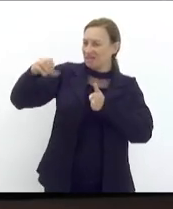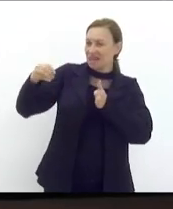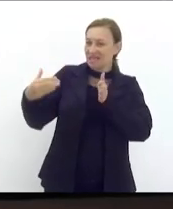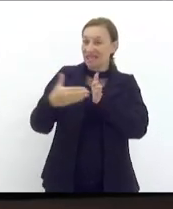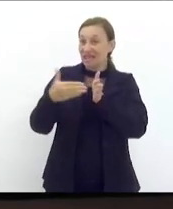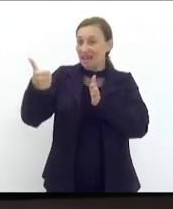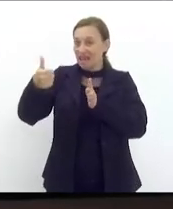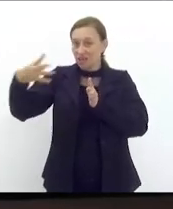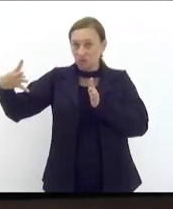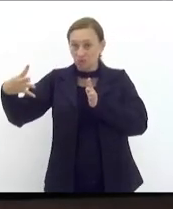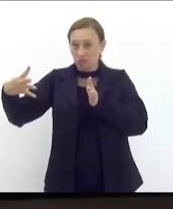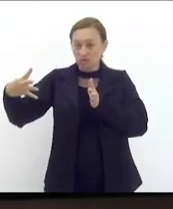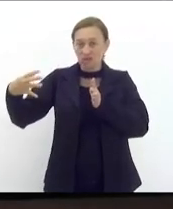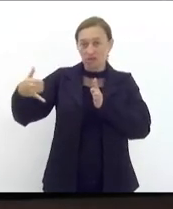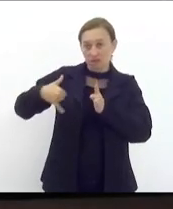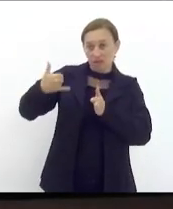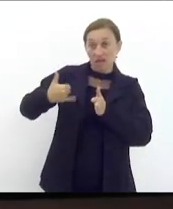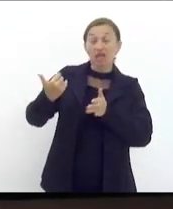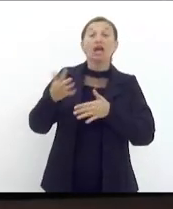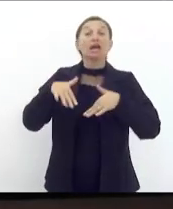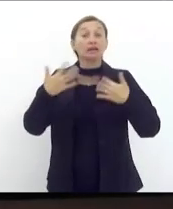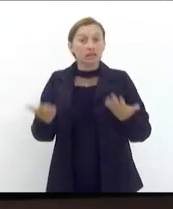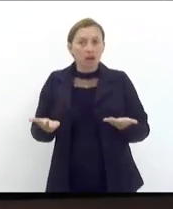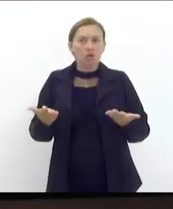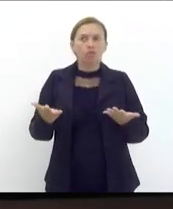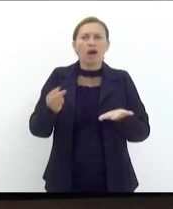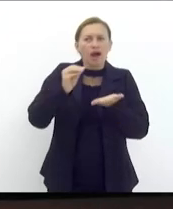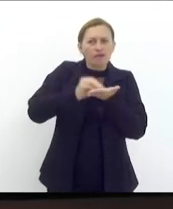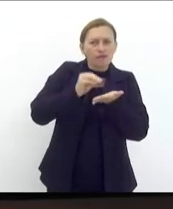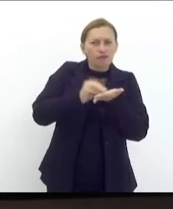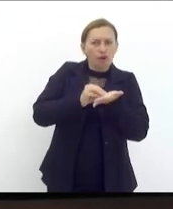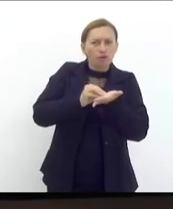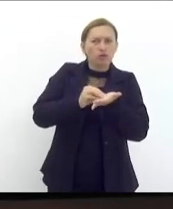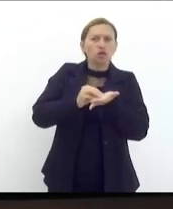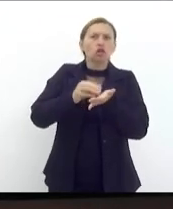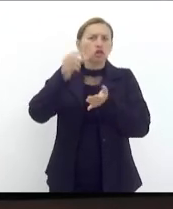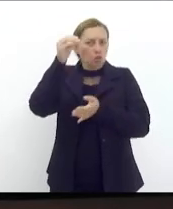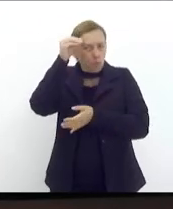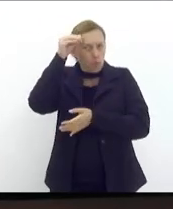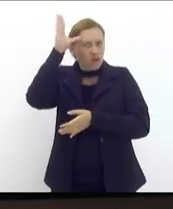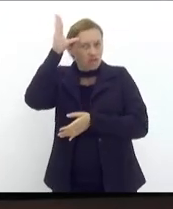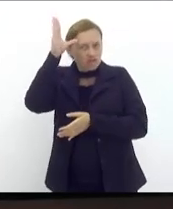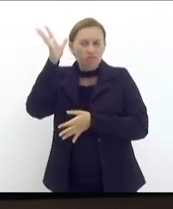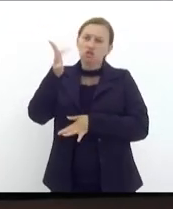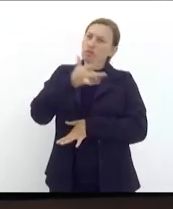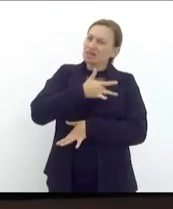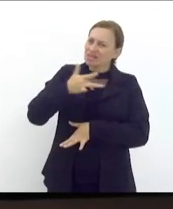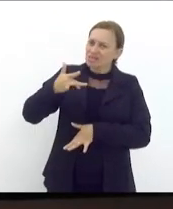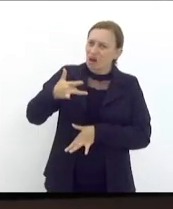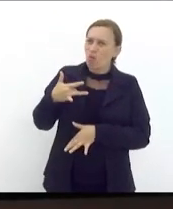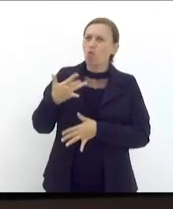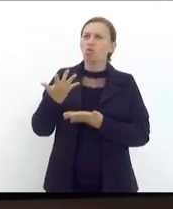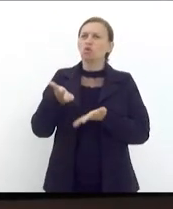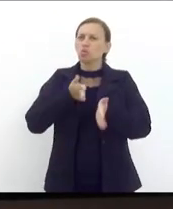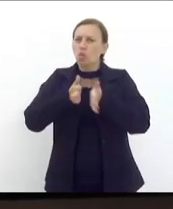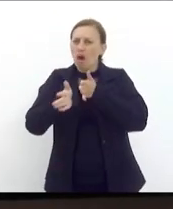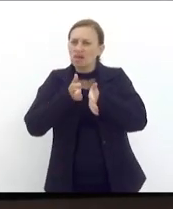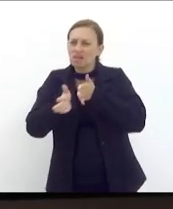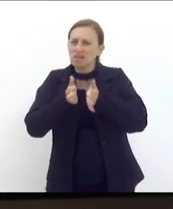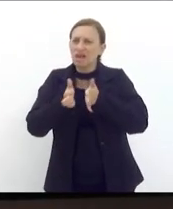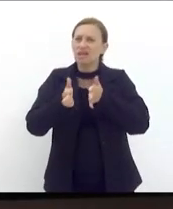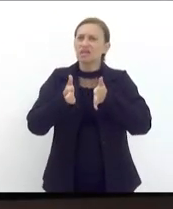sabe que a falta de conhecimento dessa menina adolescente sobre a saúde, bem como o acesso